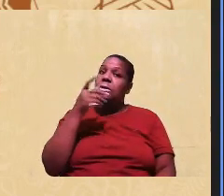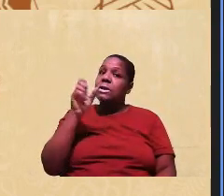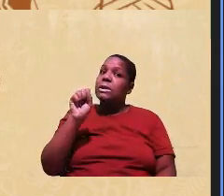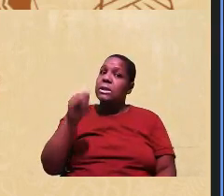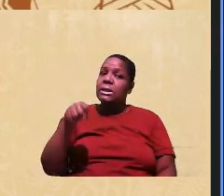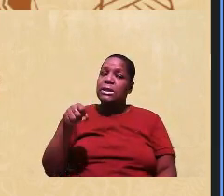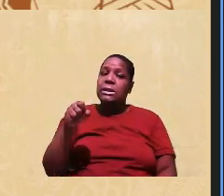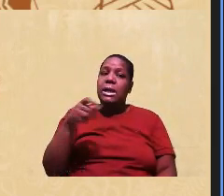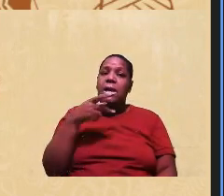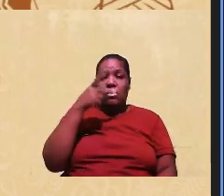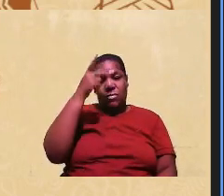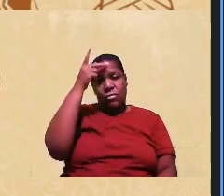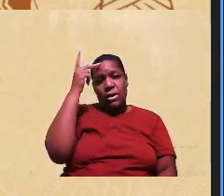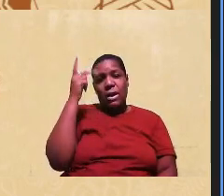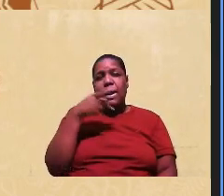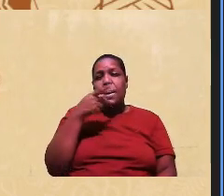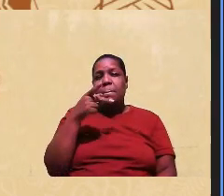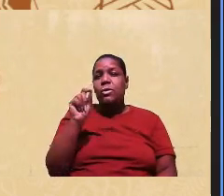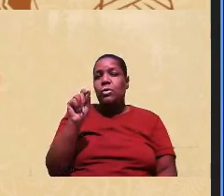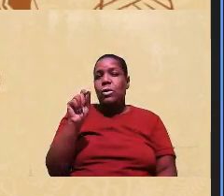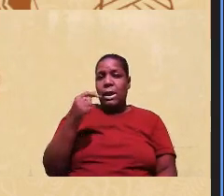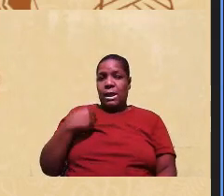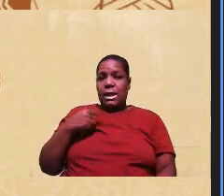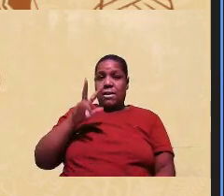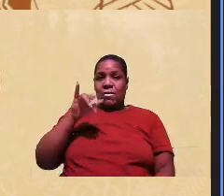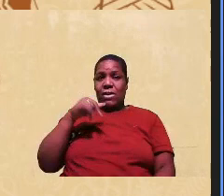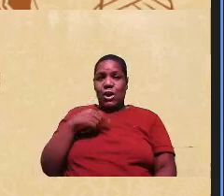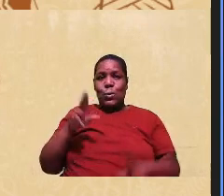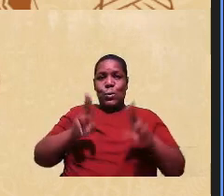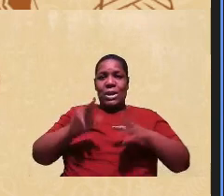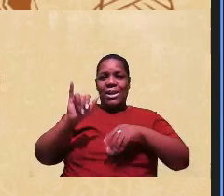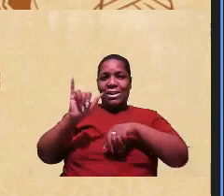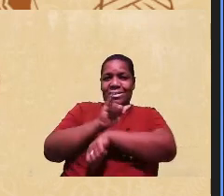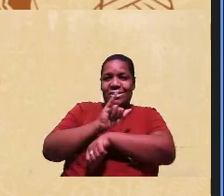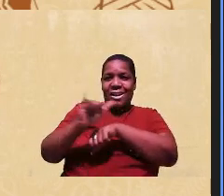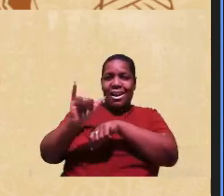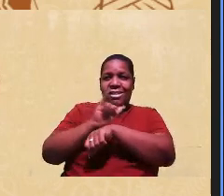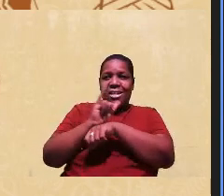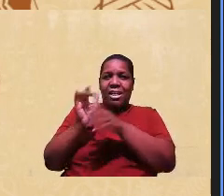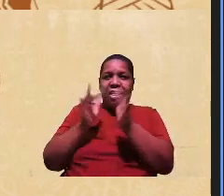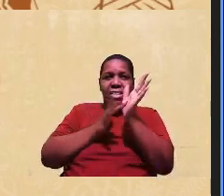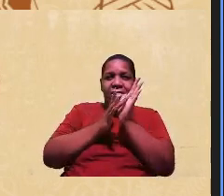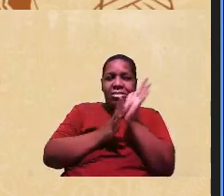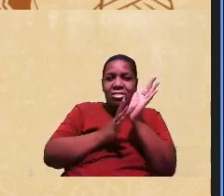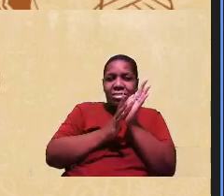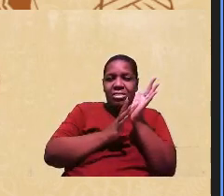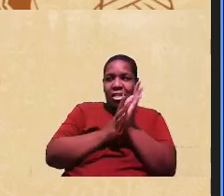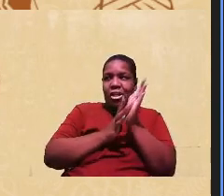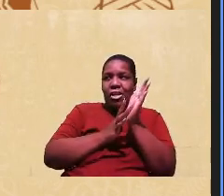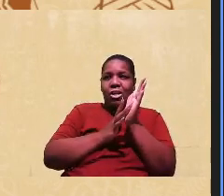transfigurada, que eu estou dizendo, uma pessoa que vai usar estratégias e artifícios que não são